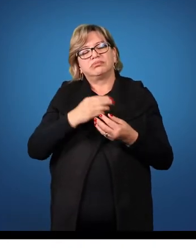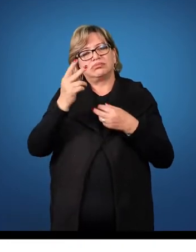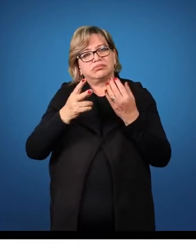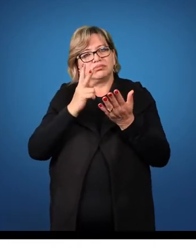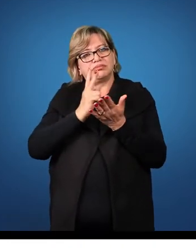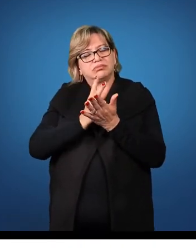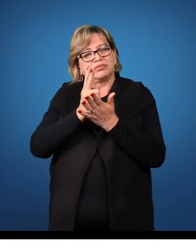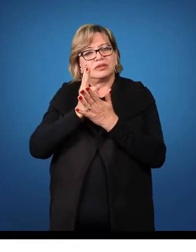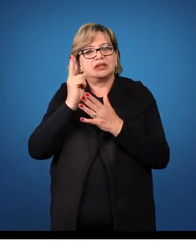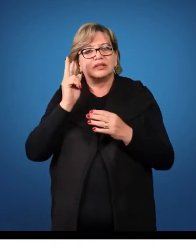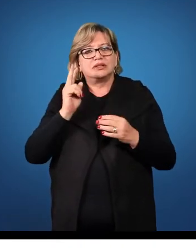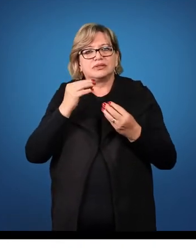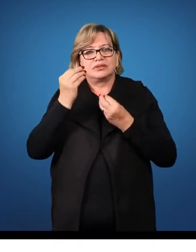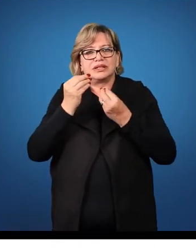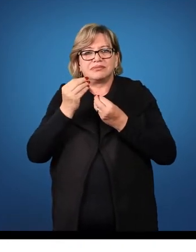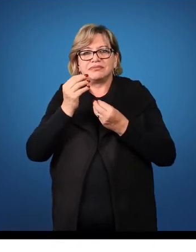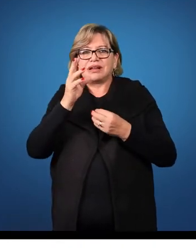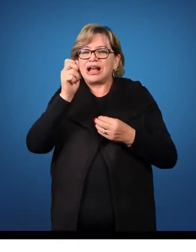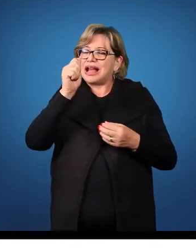Amato sum.